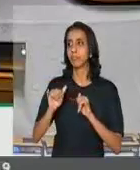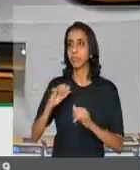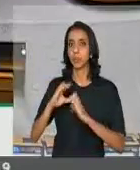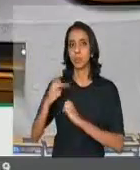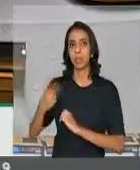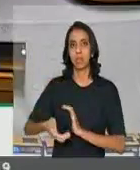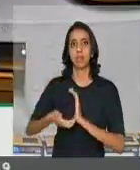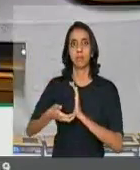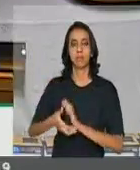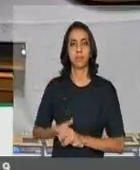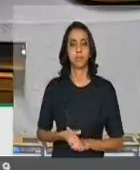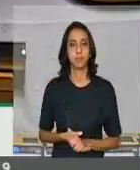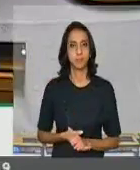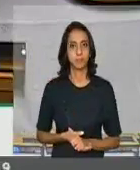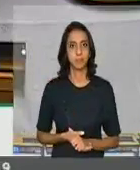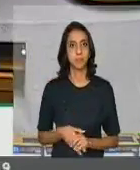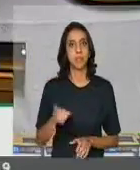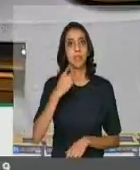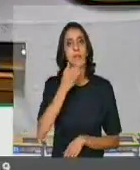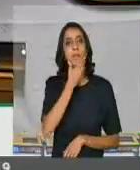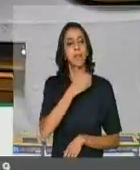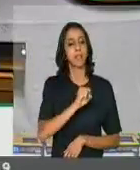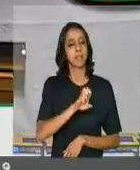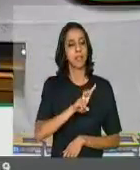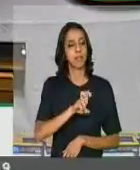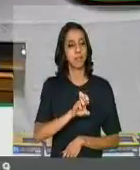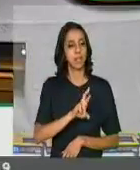da casa, Severino Ninho,